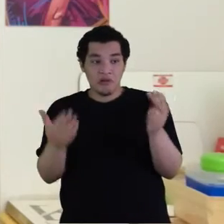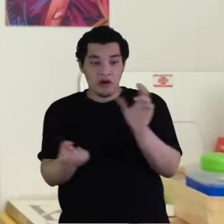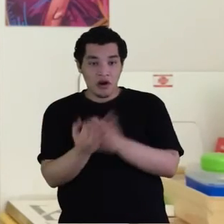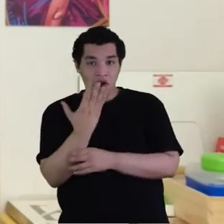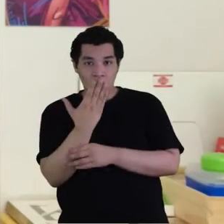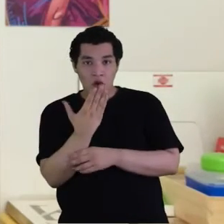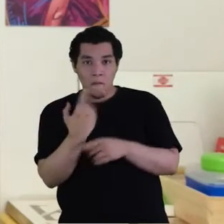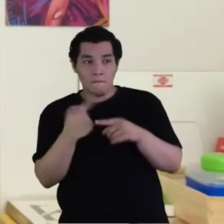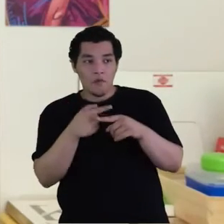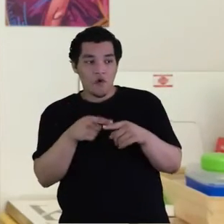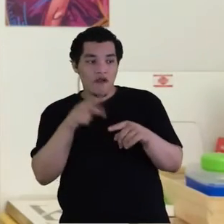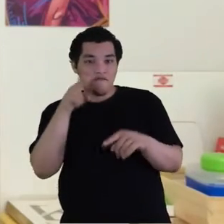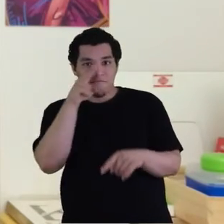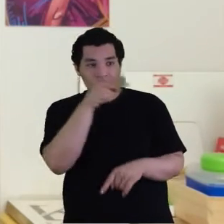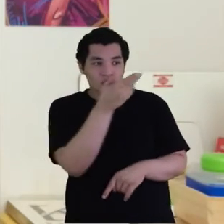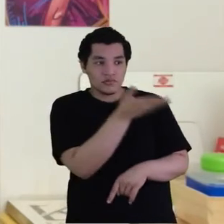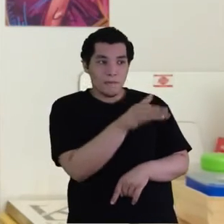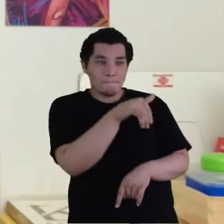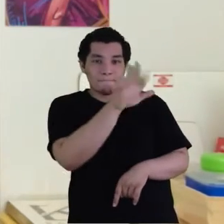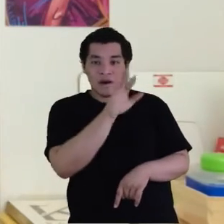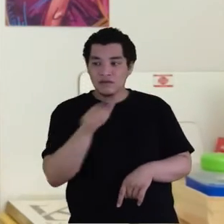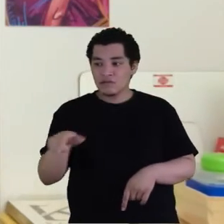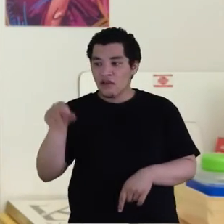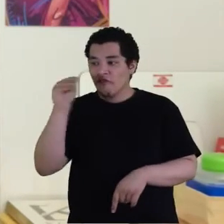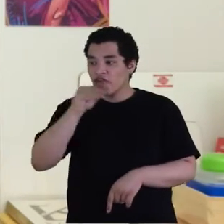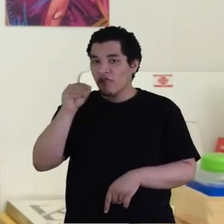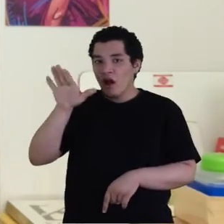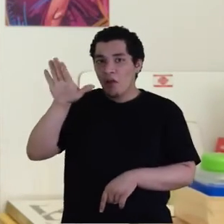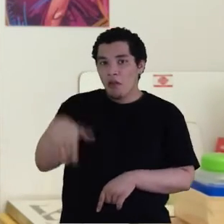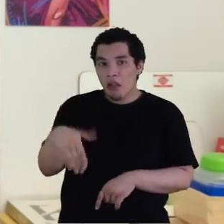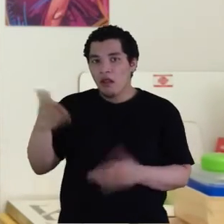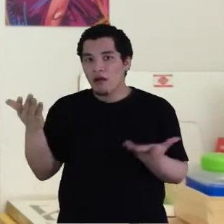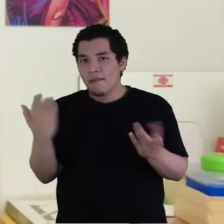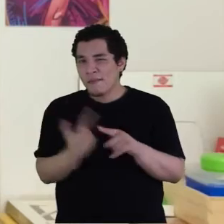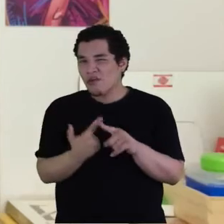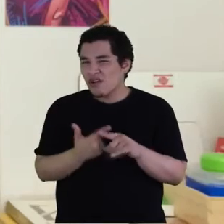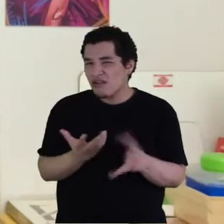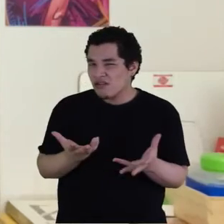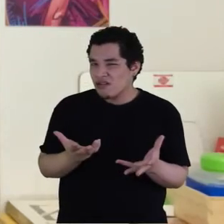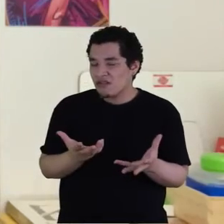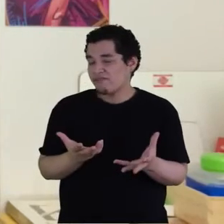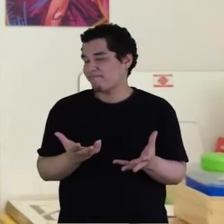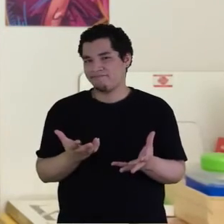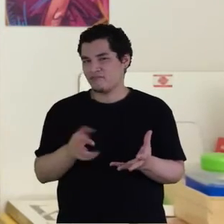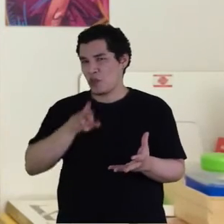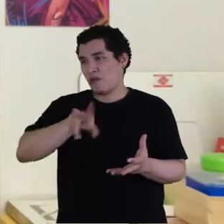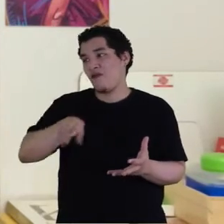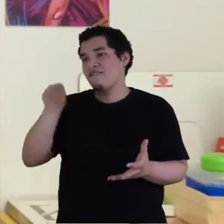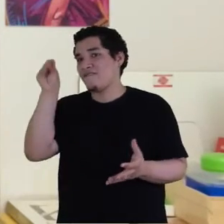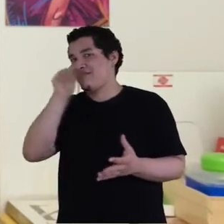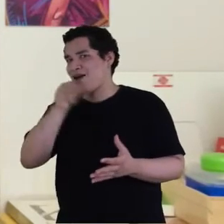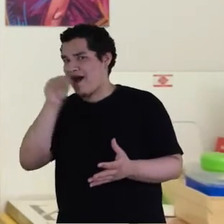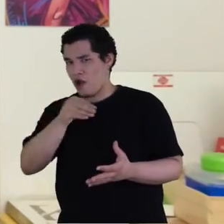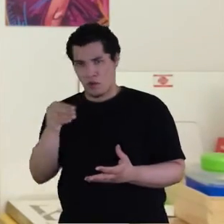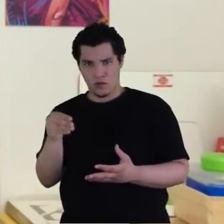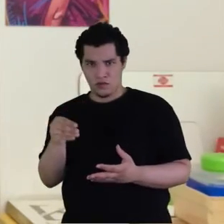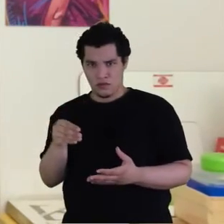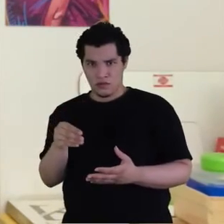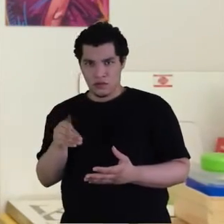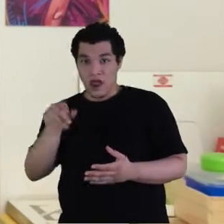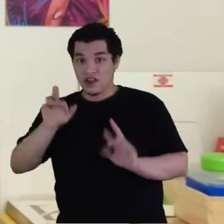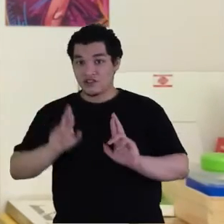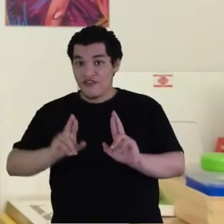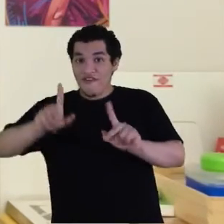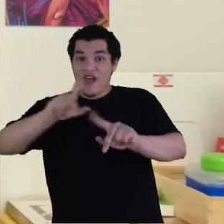ambos com a mesma força? Por que essa distinção clara da questão da força física do